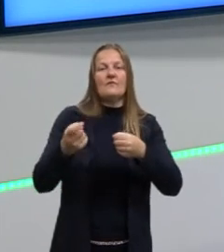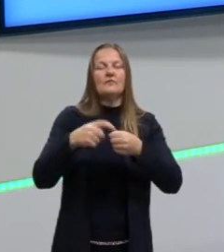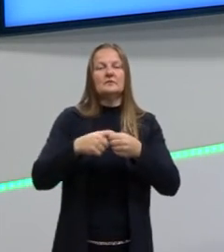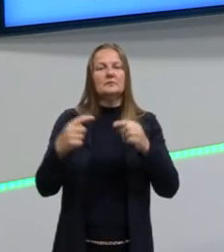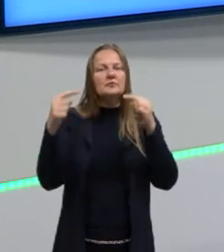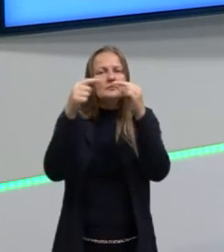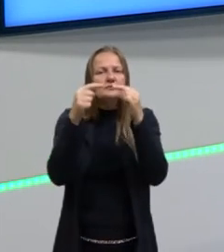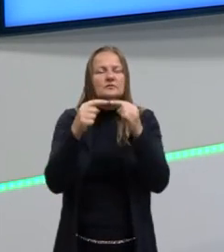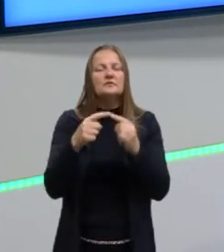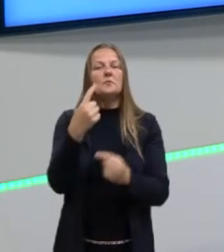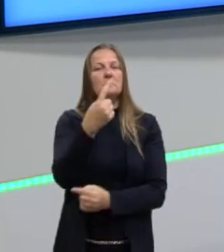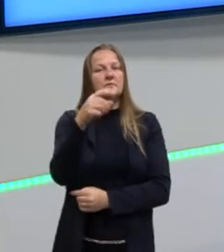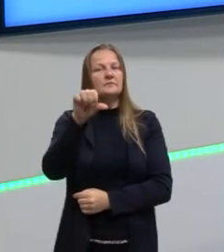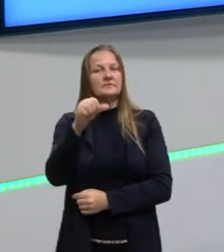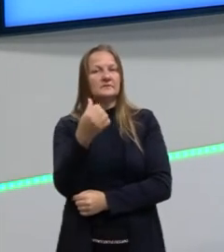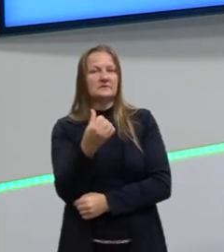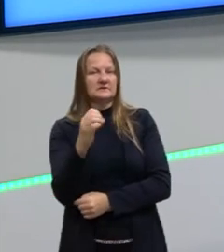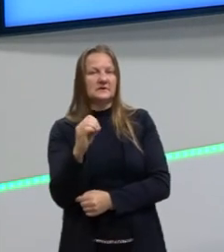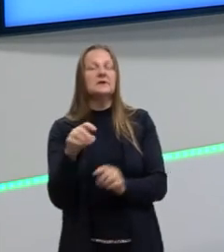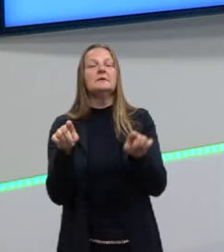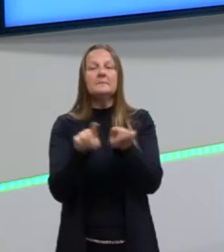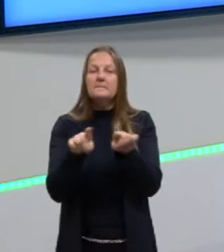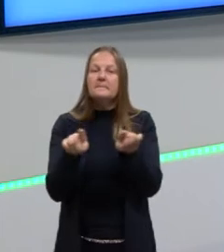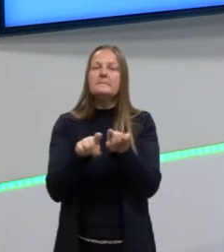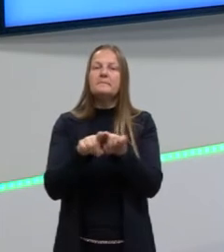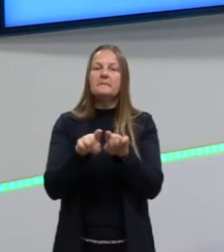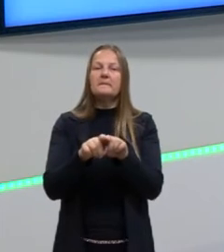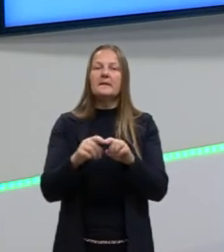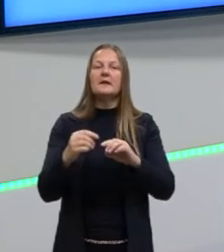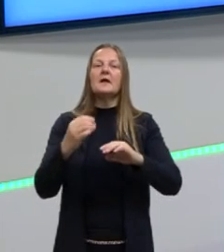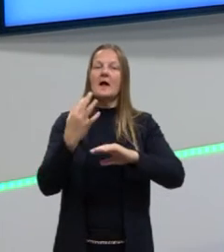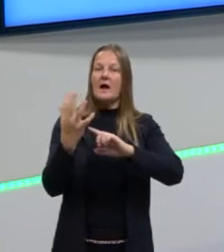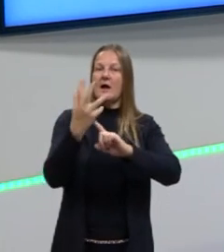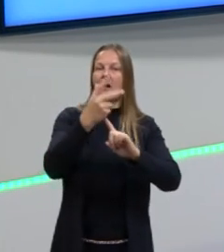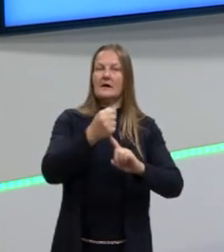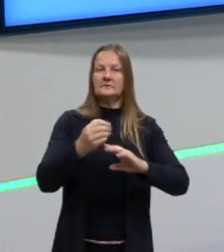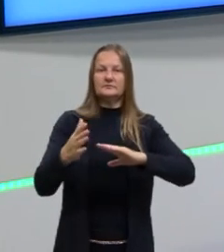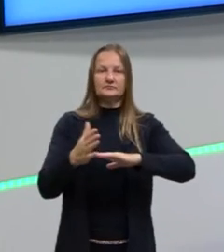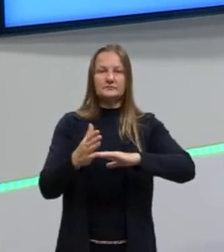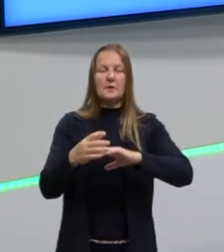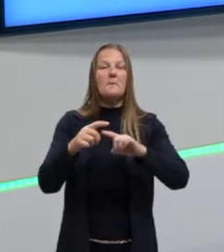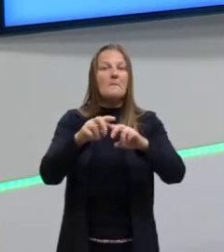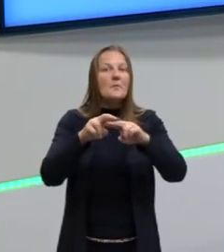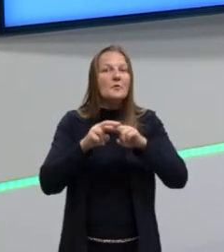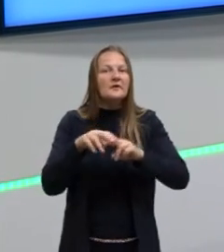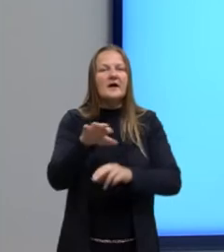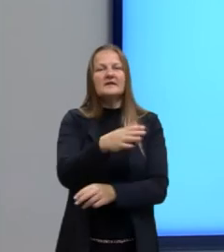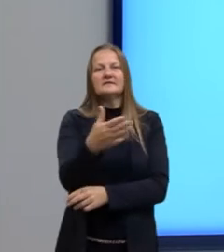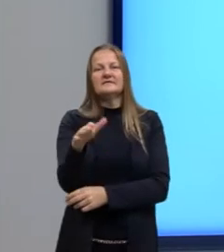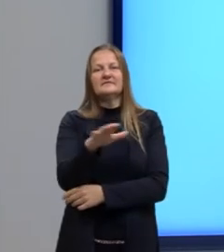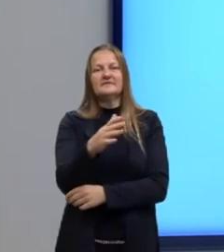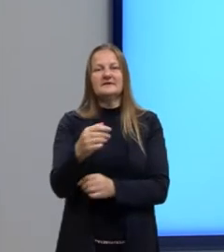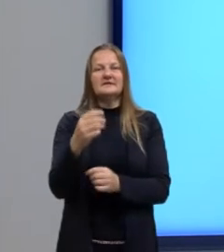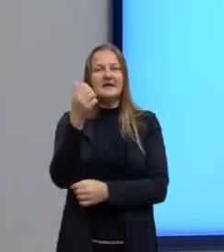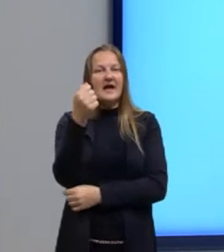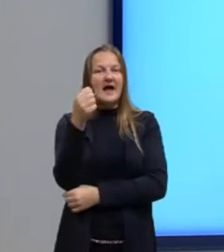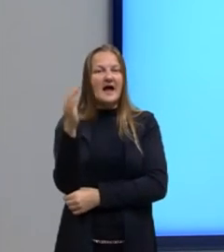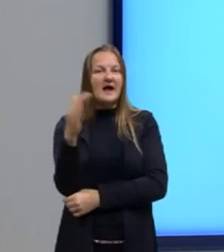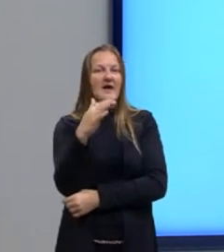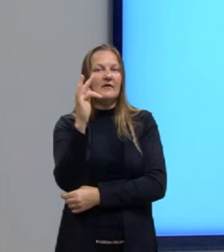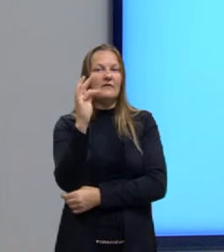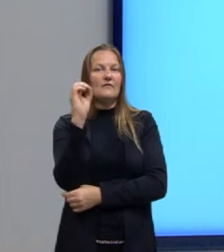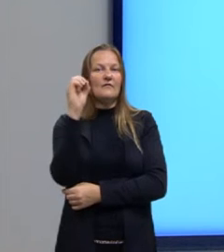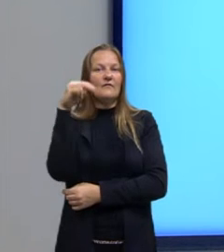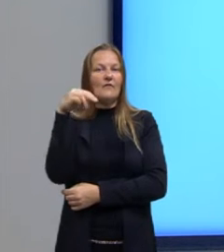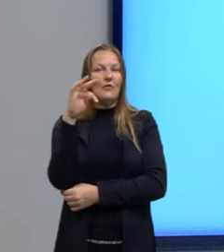objetivo na década de 60 para a arte contemporânea. Então, é por isso que muitas vezes a fonte do Duchamp